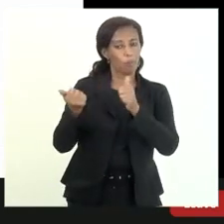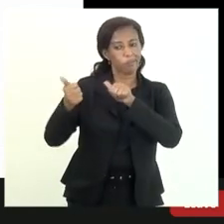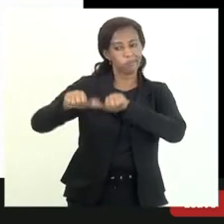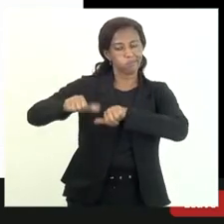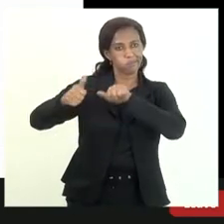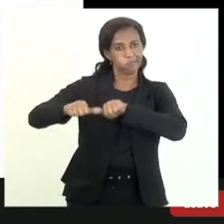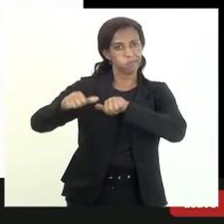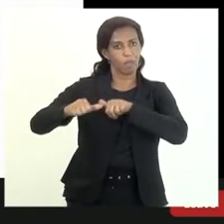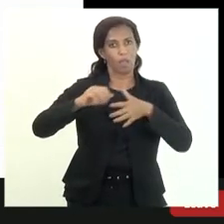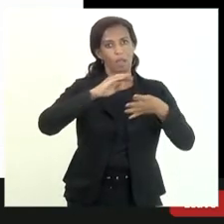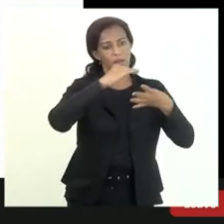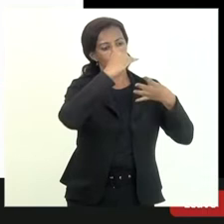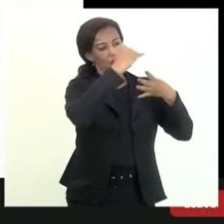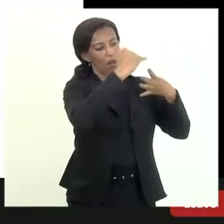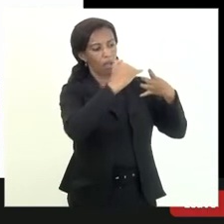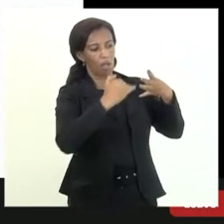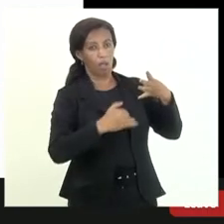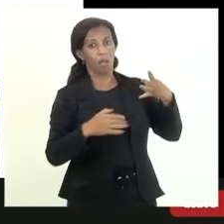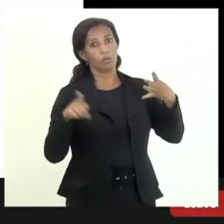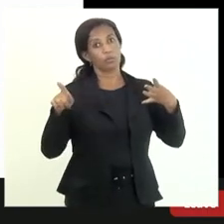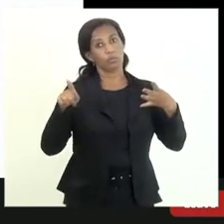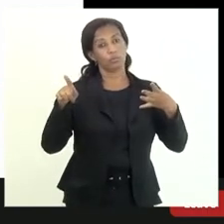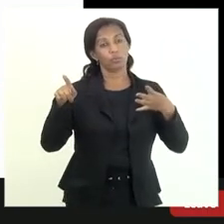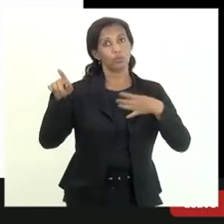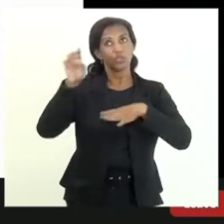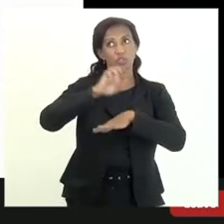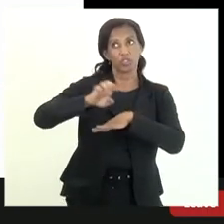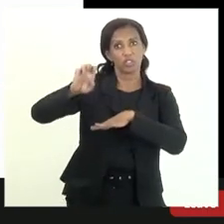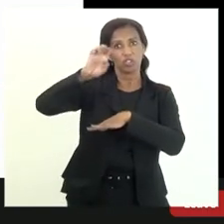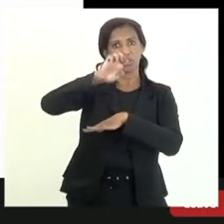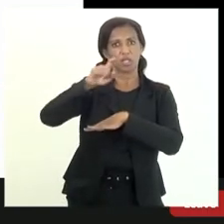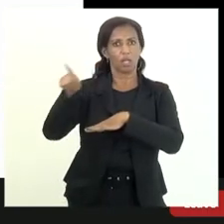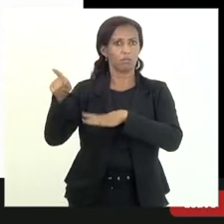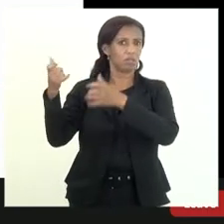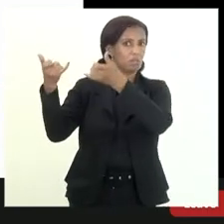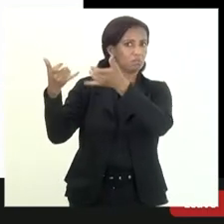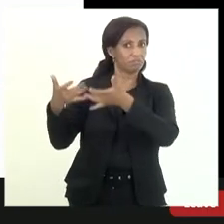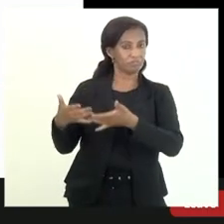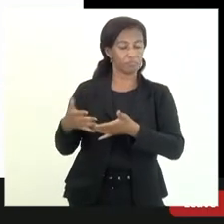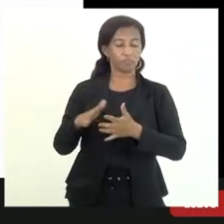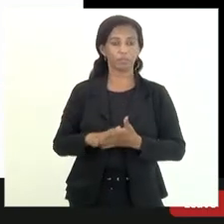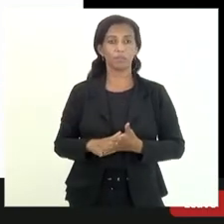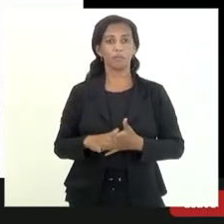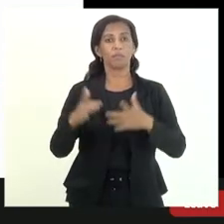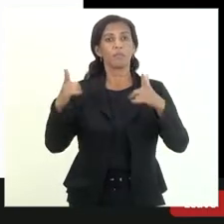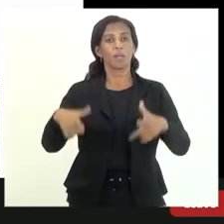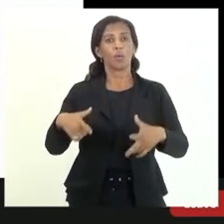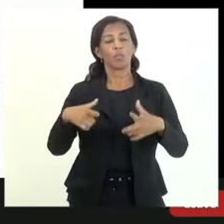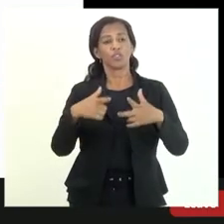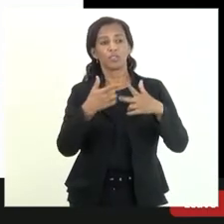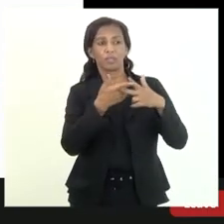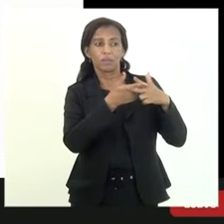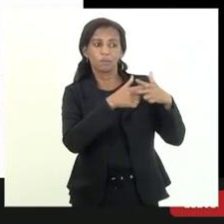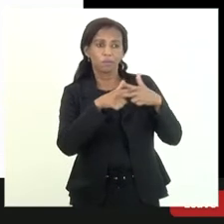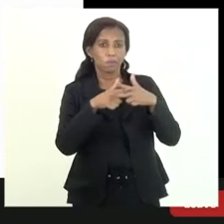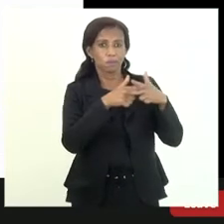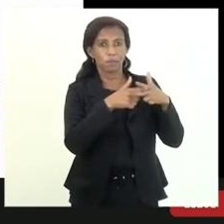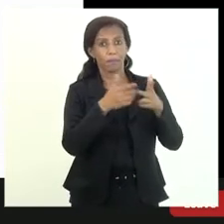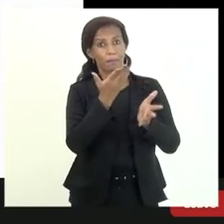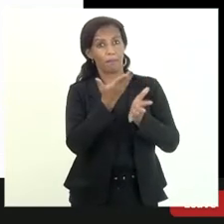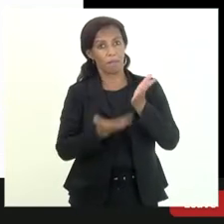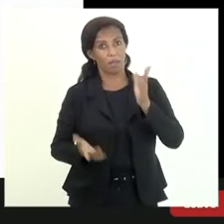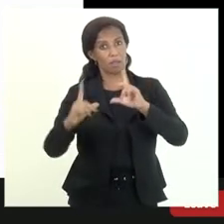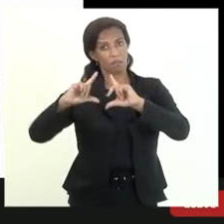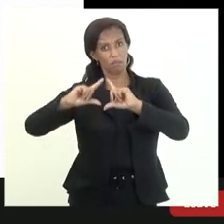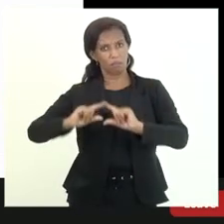essa classificação nesses estados que ele citou mas para esses estados que tiveram um ajuste para perda baixo é bem